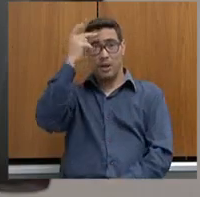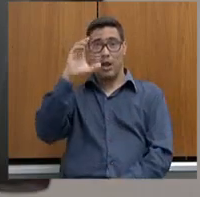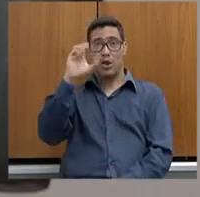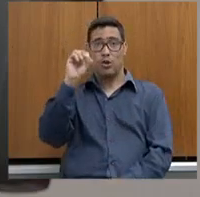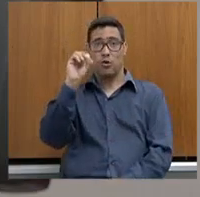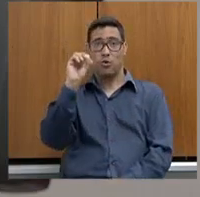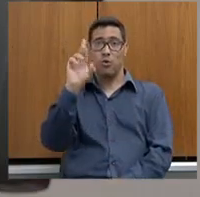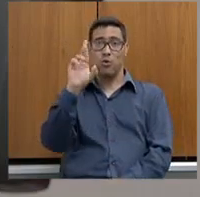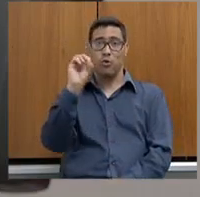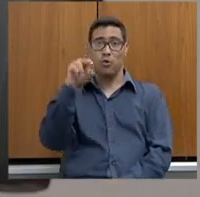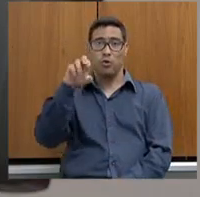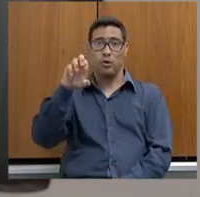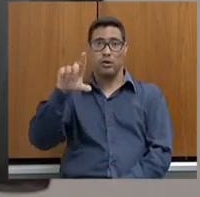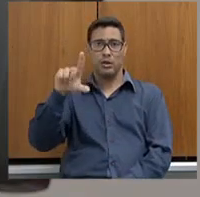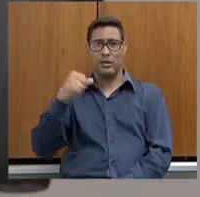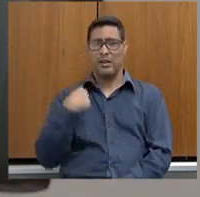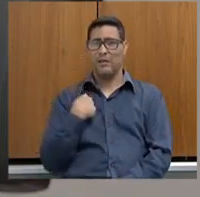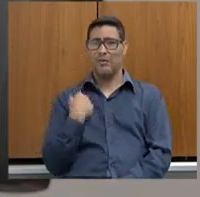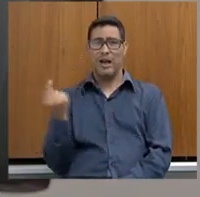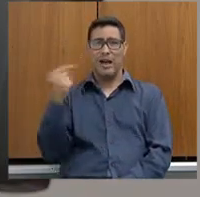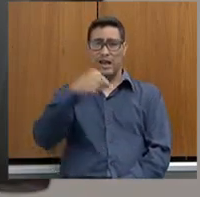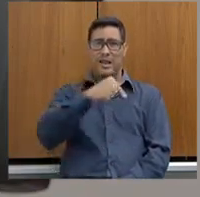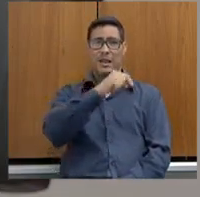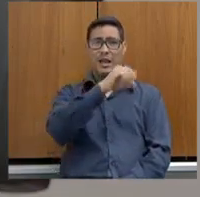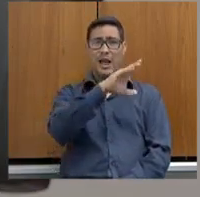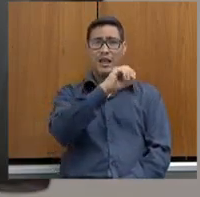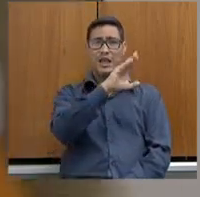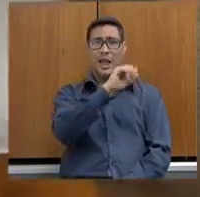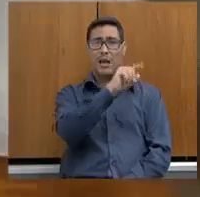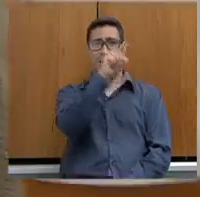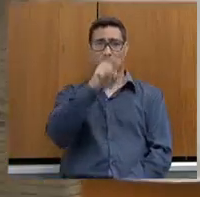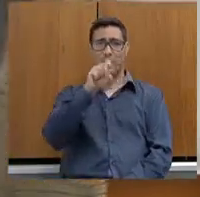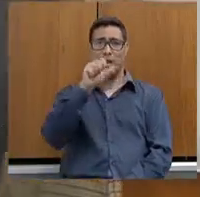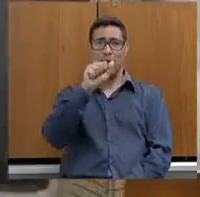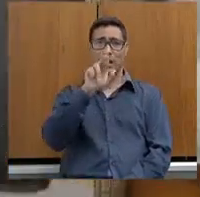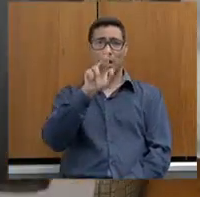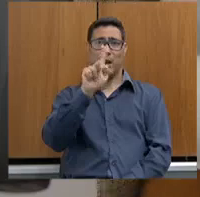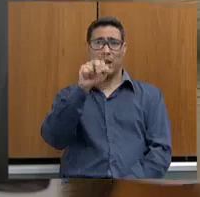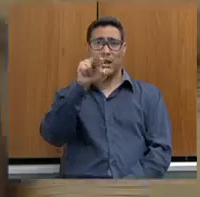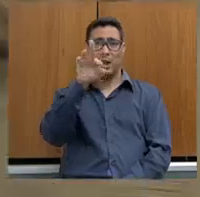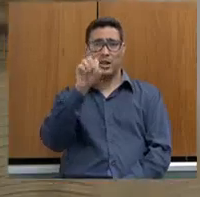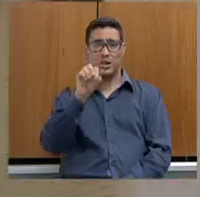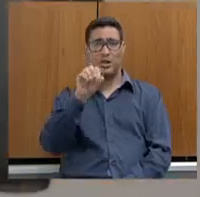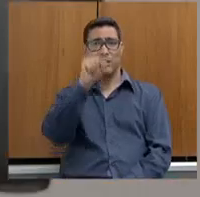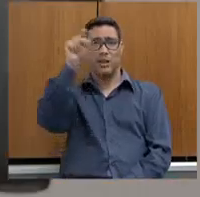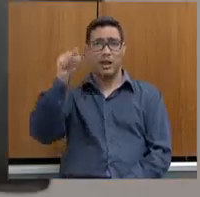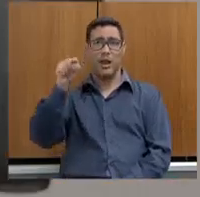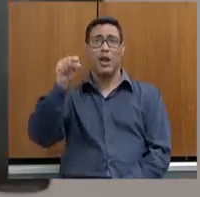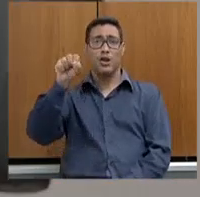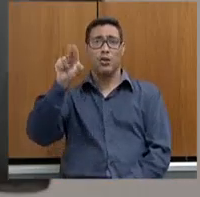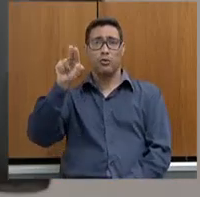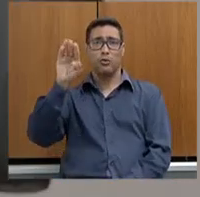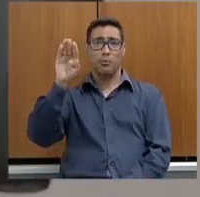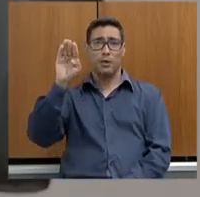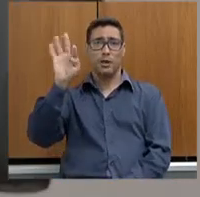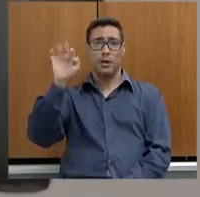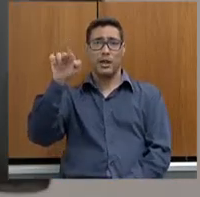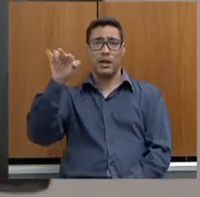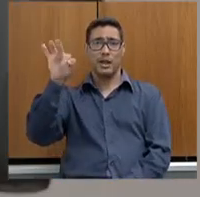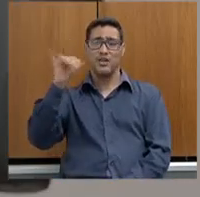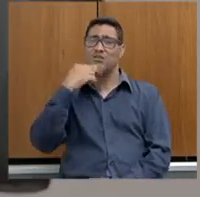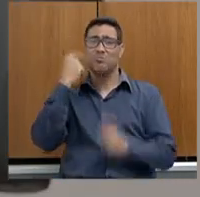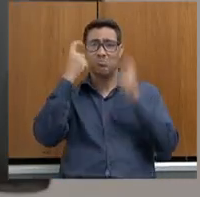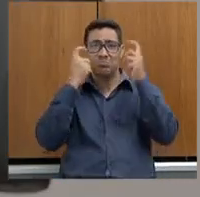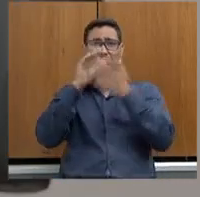Ah, não? Eu não estou preocupado se o soldado quer ir a cabo, se o cabo quer ir a sargento, se o primeiro sargento vai a subtenente. Eu não estou preocupado. Eu sou coronel.